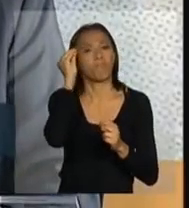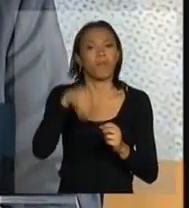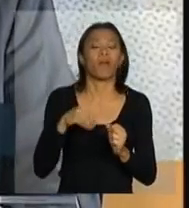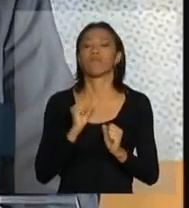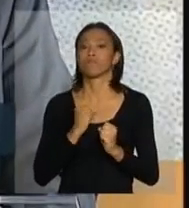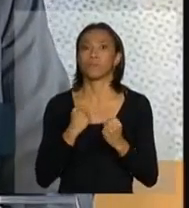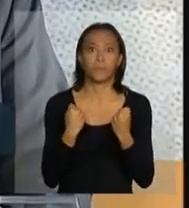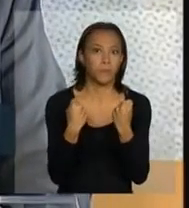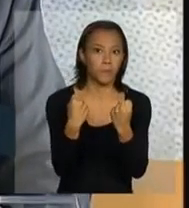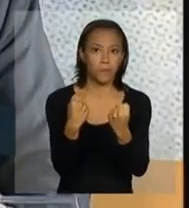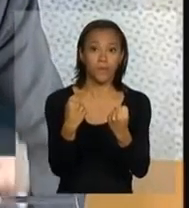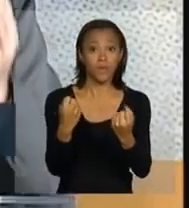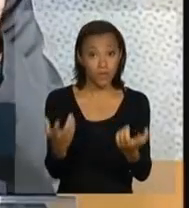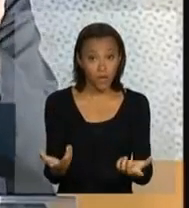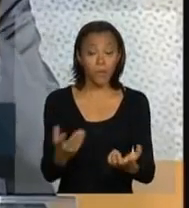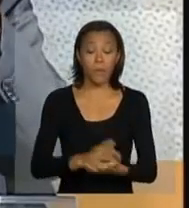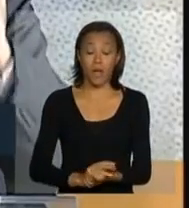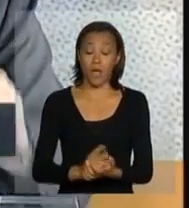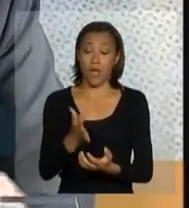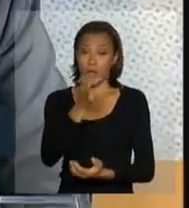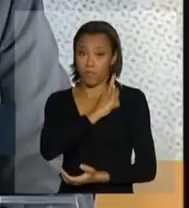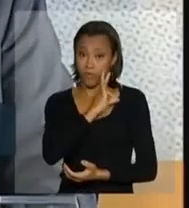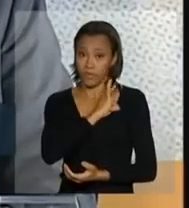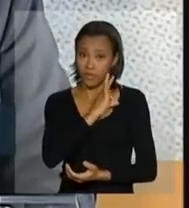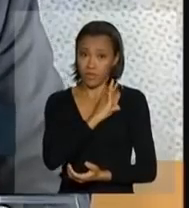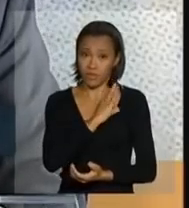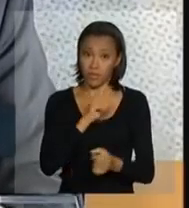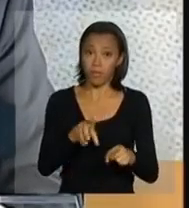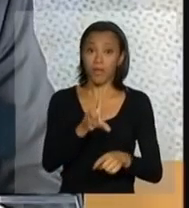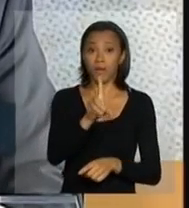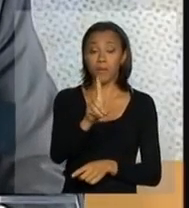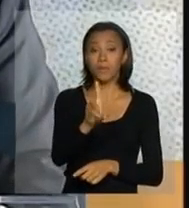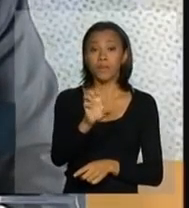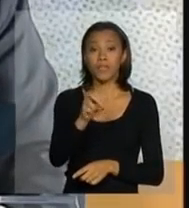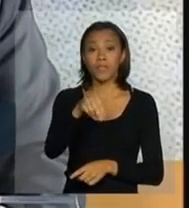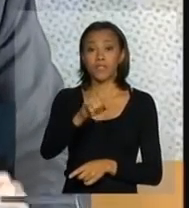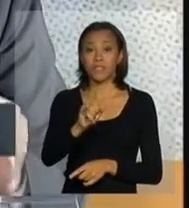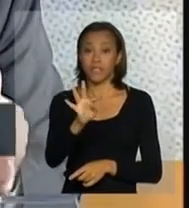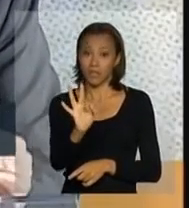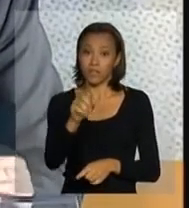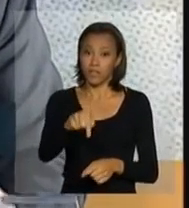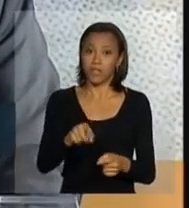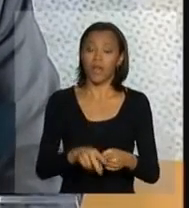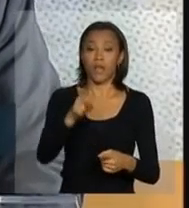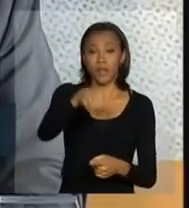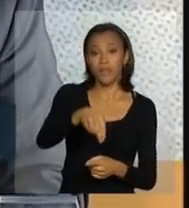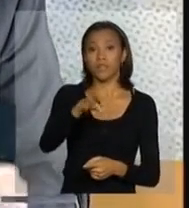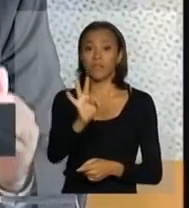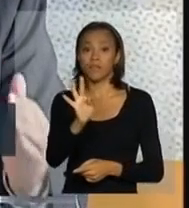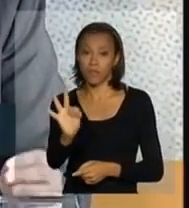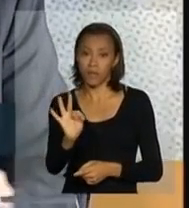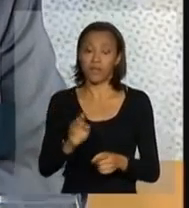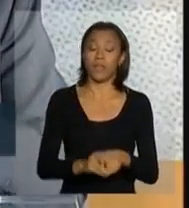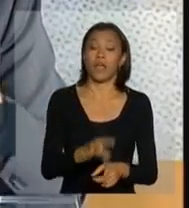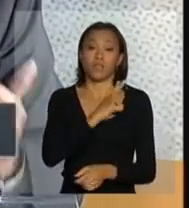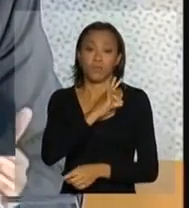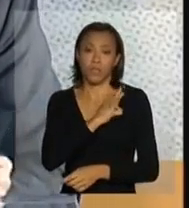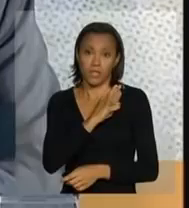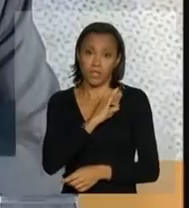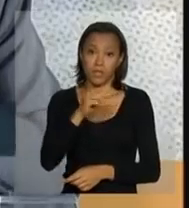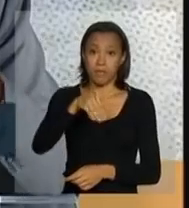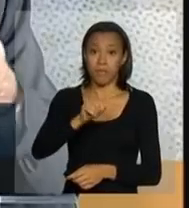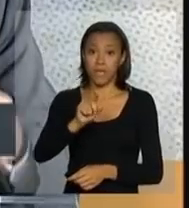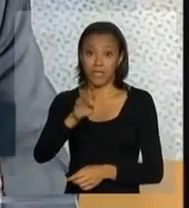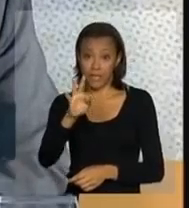Polícia Rodoviária Federal, o DENIT, a quem saúdo aqui o general Frasco presente, a NTT, as Polícias Militares, Secretaria de